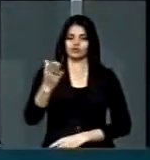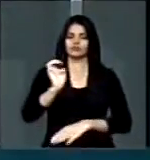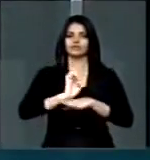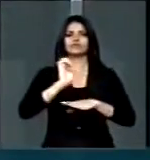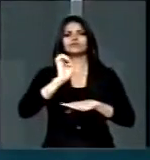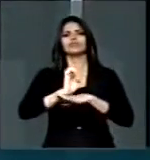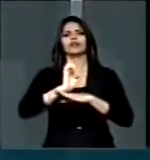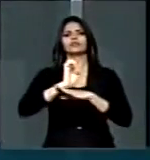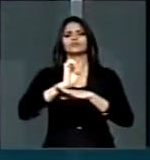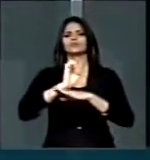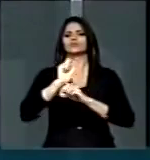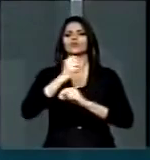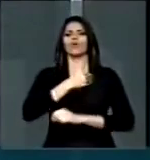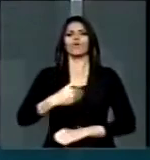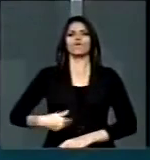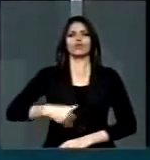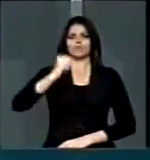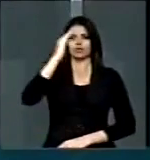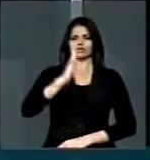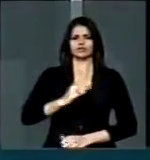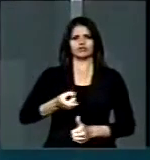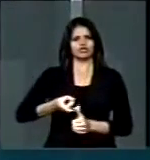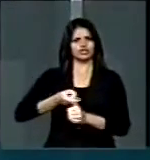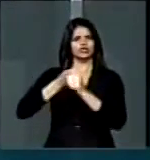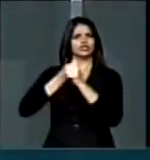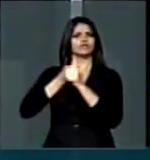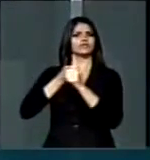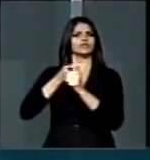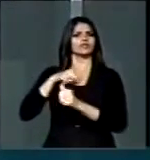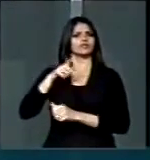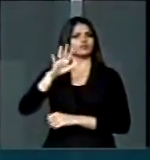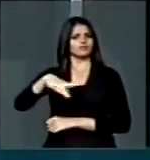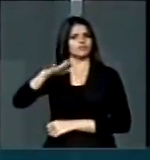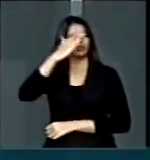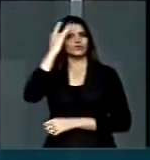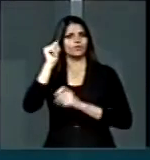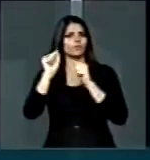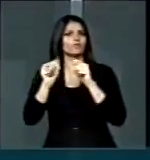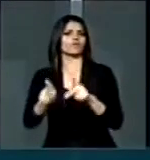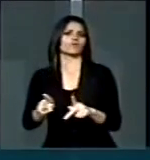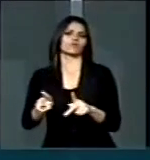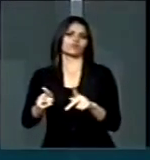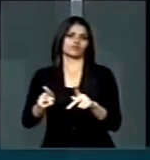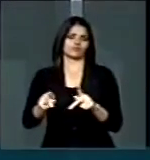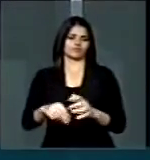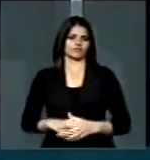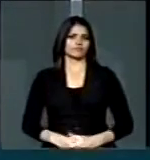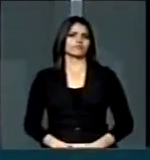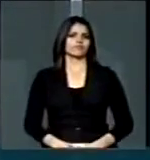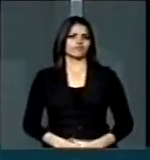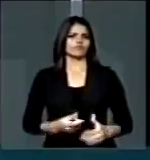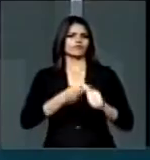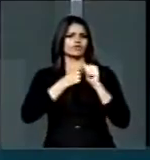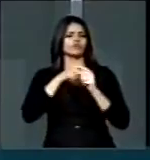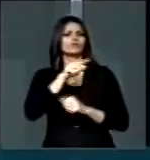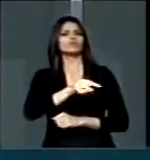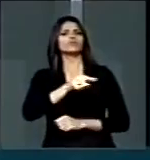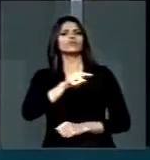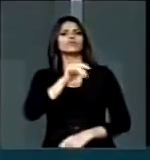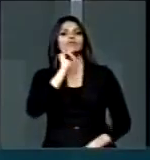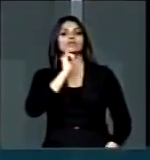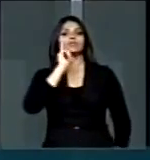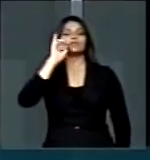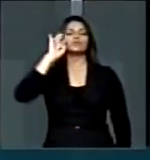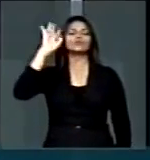brasileiro tem uma dívida muito grande com os aposentados da nossa nação. Qual é o sonho